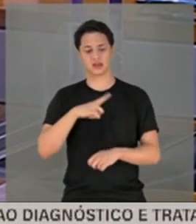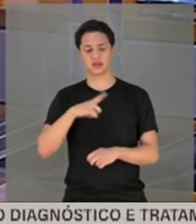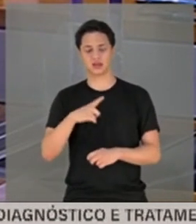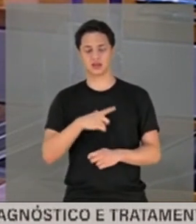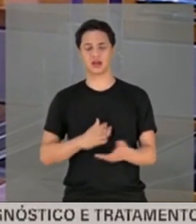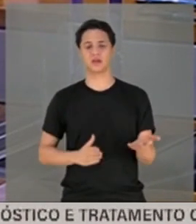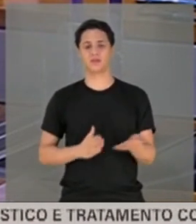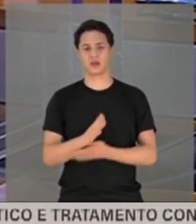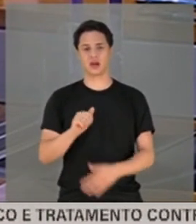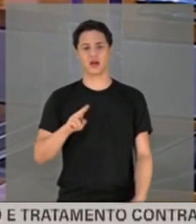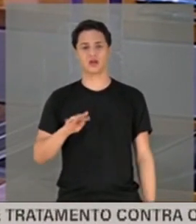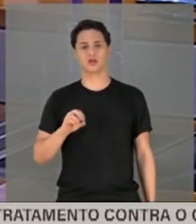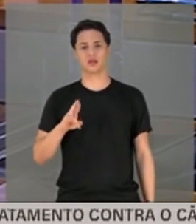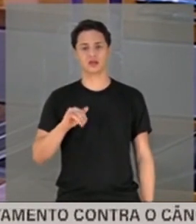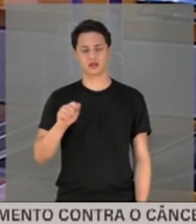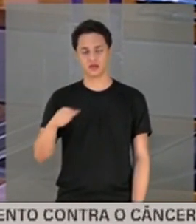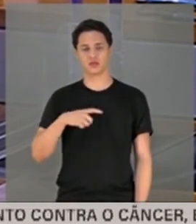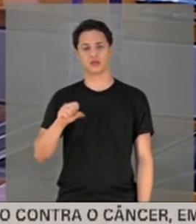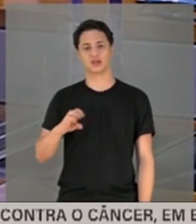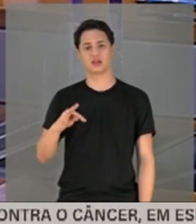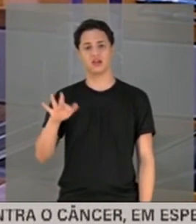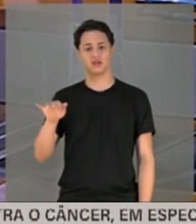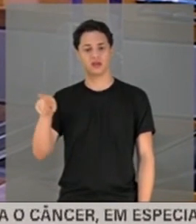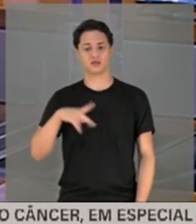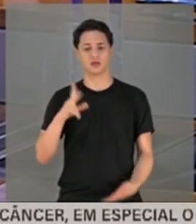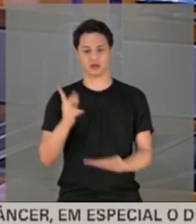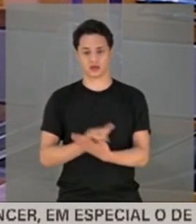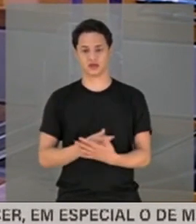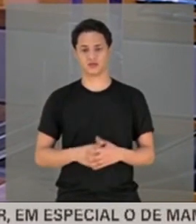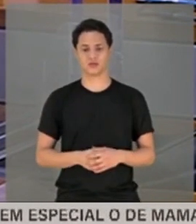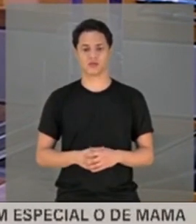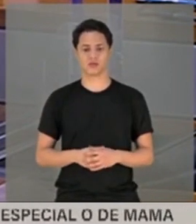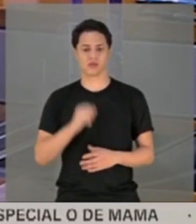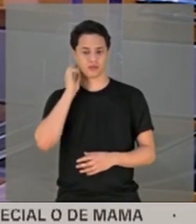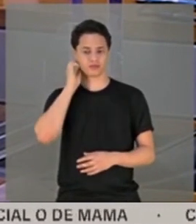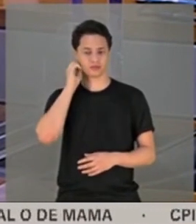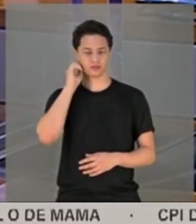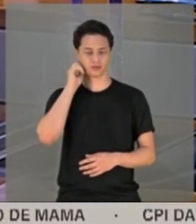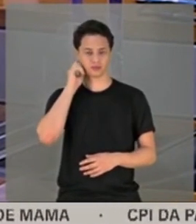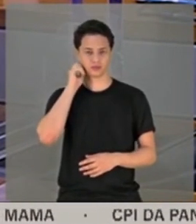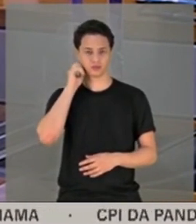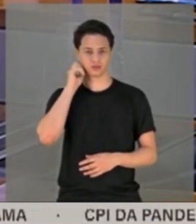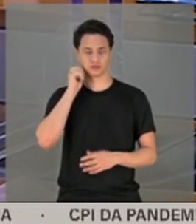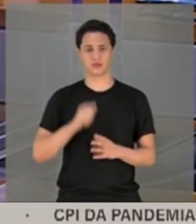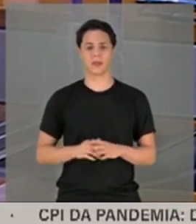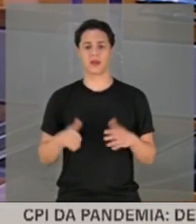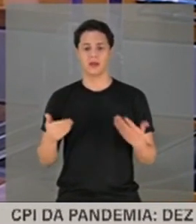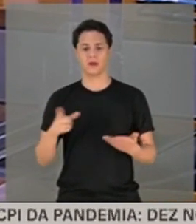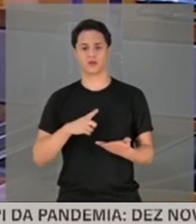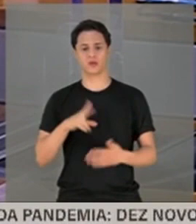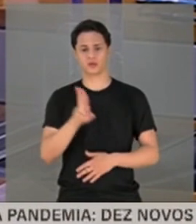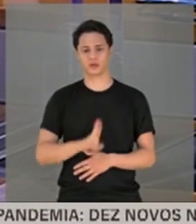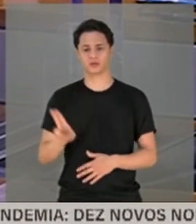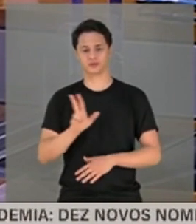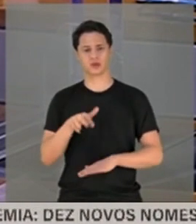do Supremo Tribunal Federal para que isso aconteça. Então, o assodamento de usar esse palanque aqui de